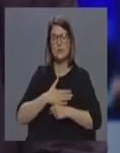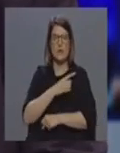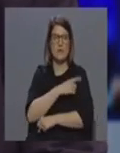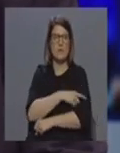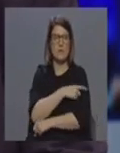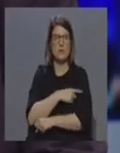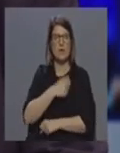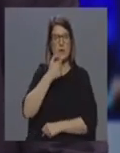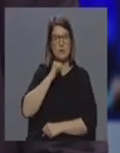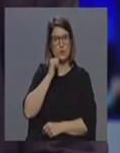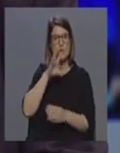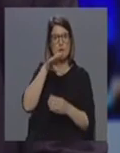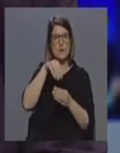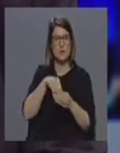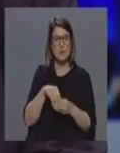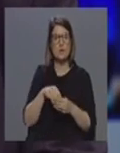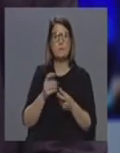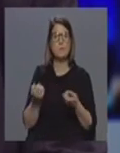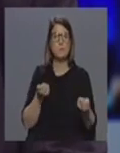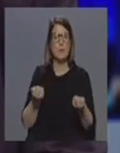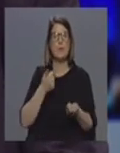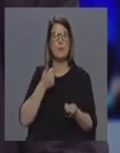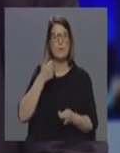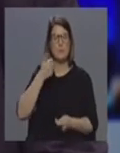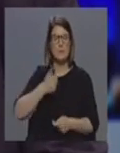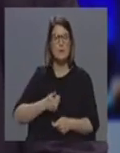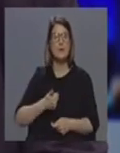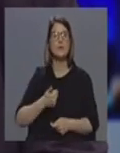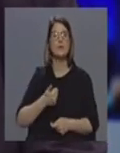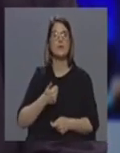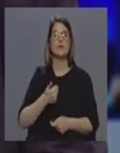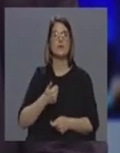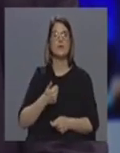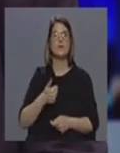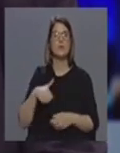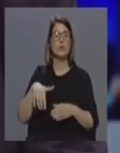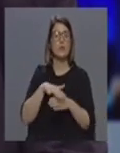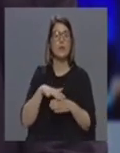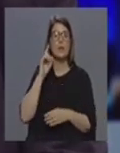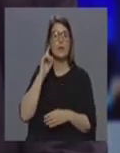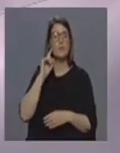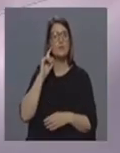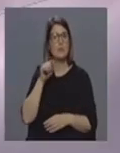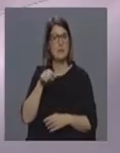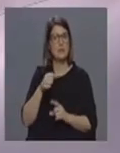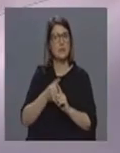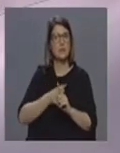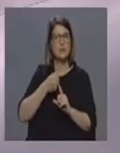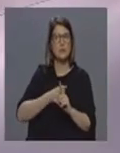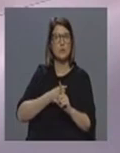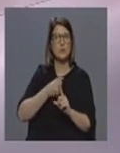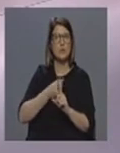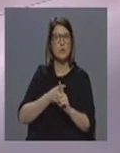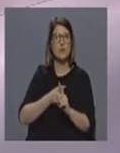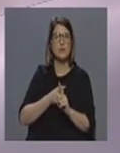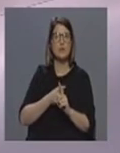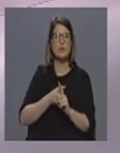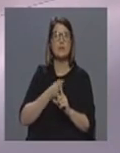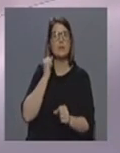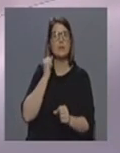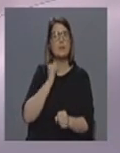bem coordenados e colocados nas zonas chaves desta luta terão um papel